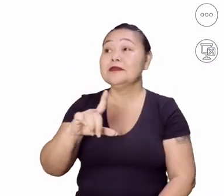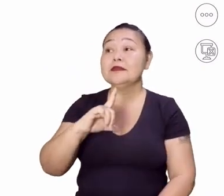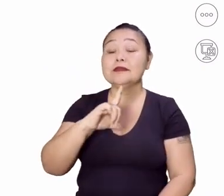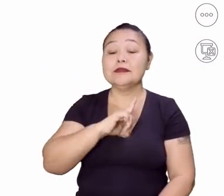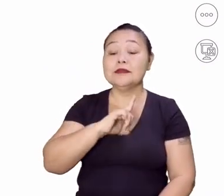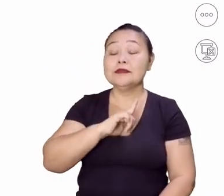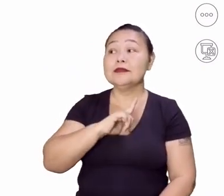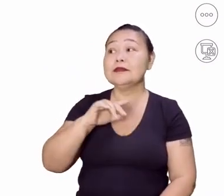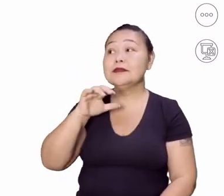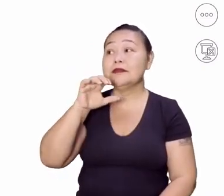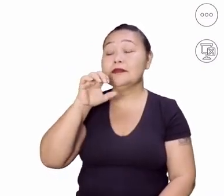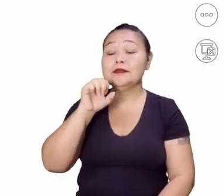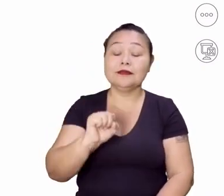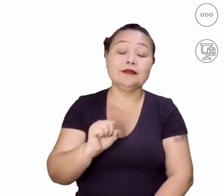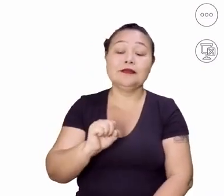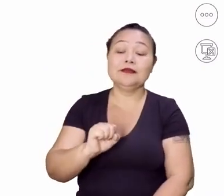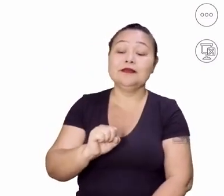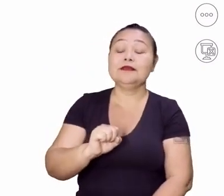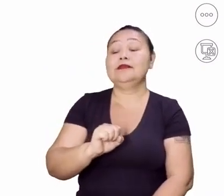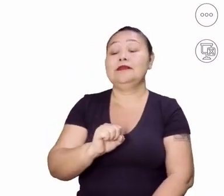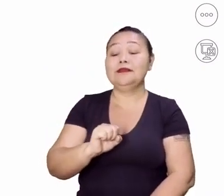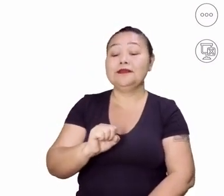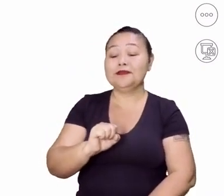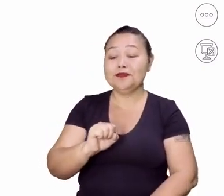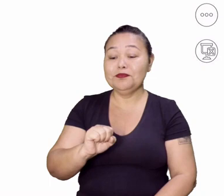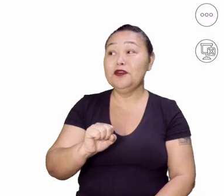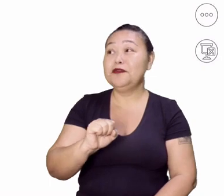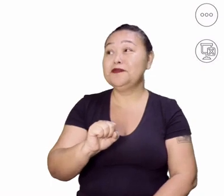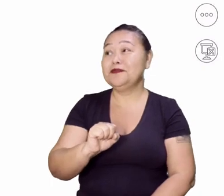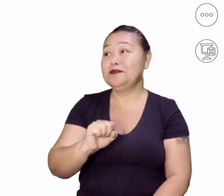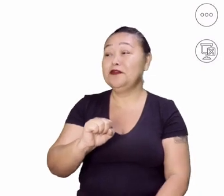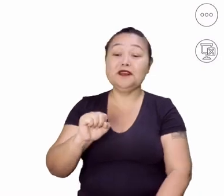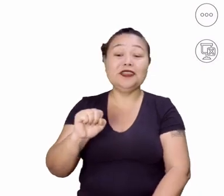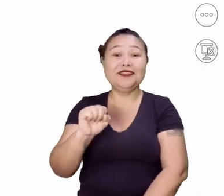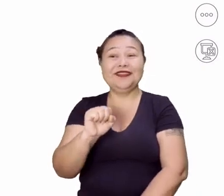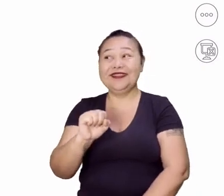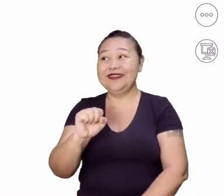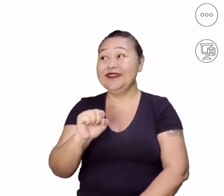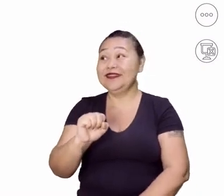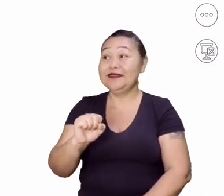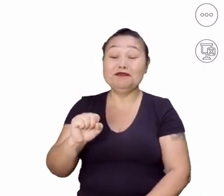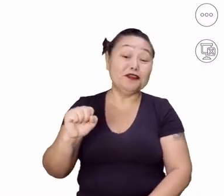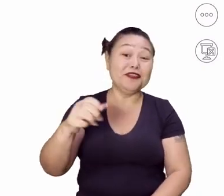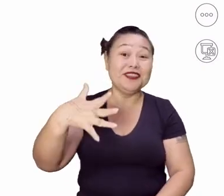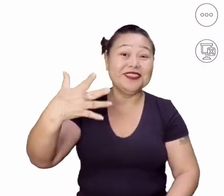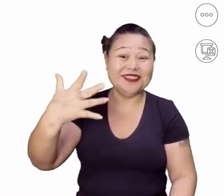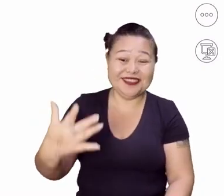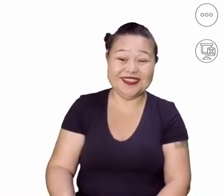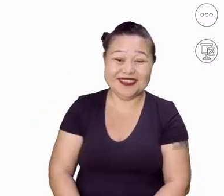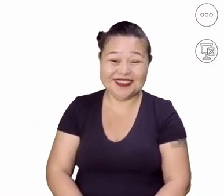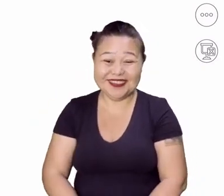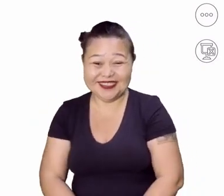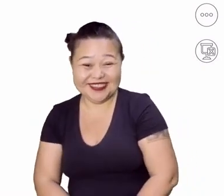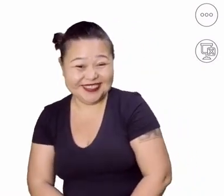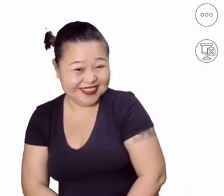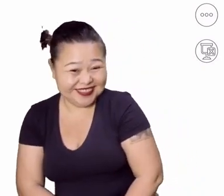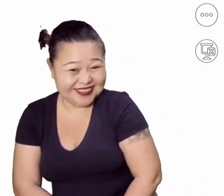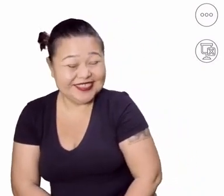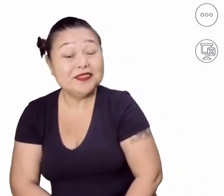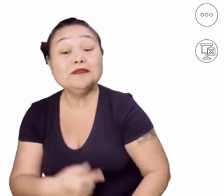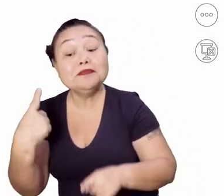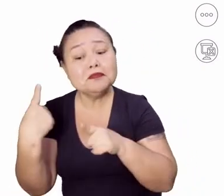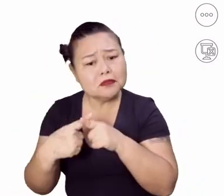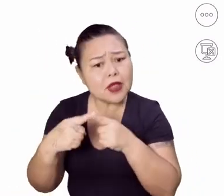E tem gente que com dois segundos, dez minutos, já pá, consegue. Aí eu queria saber,